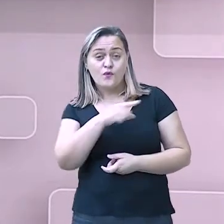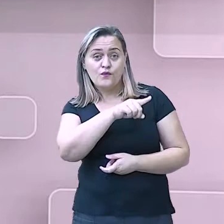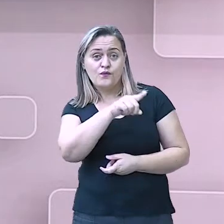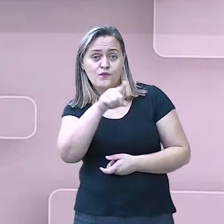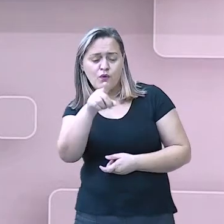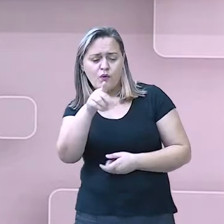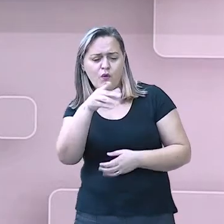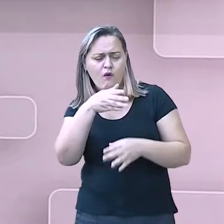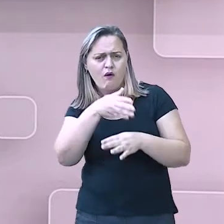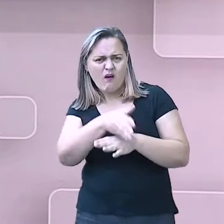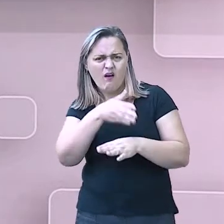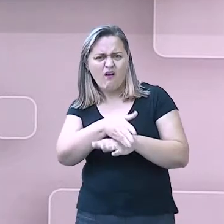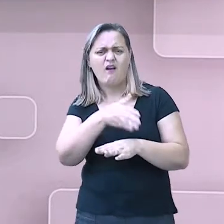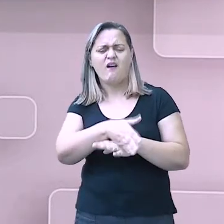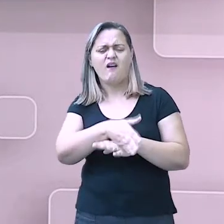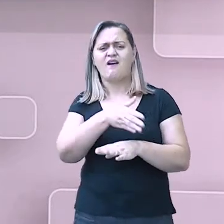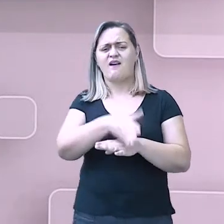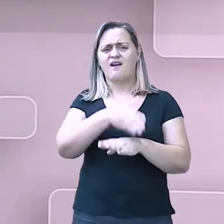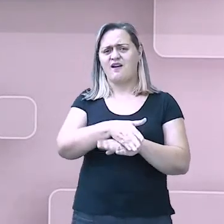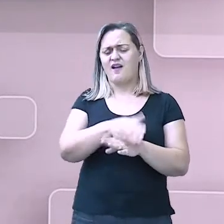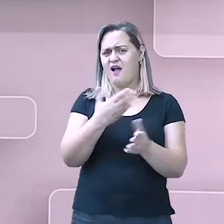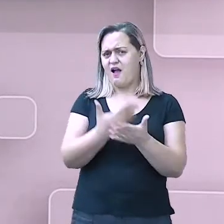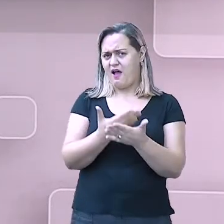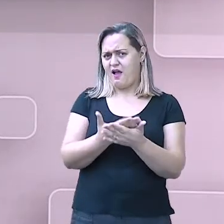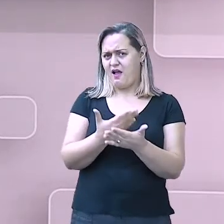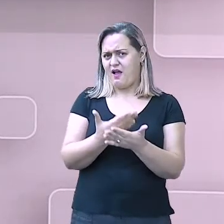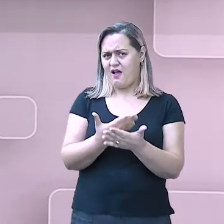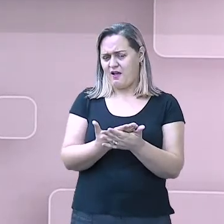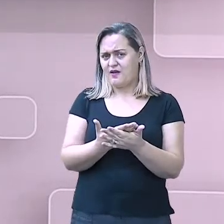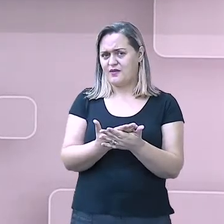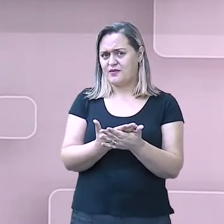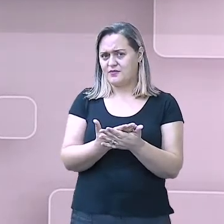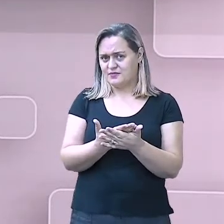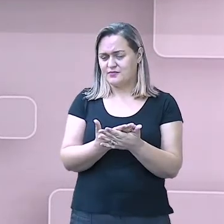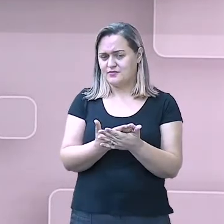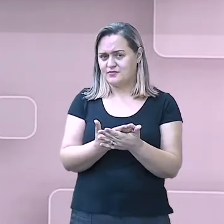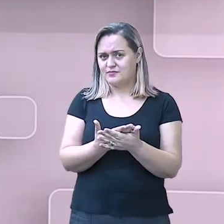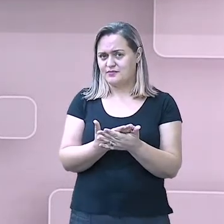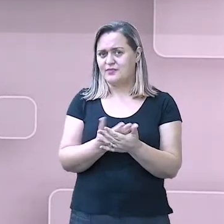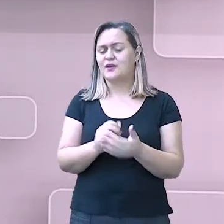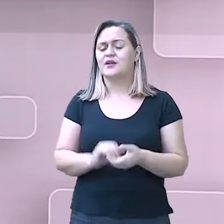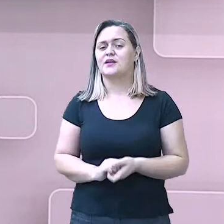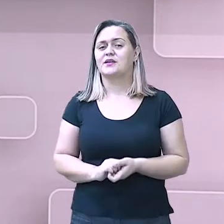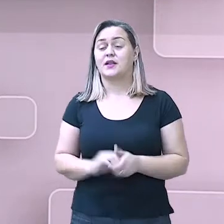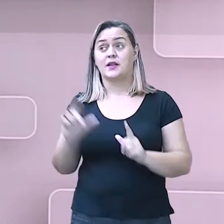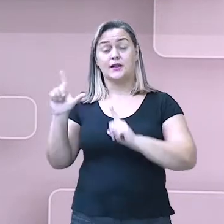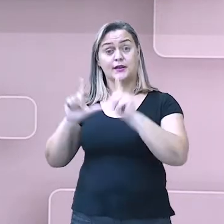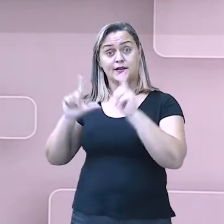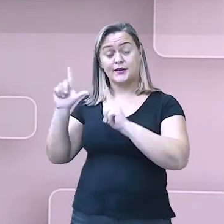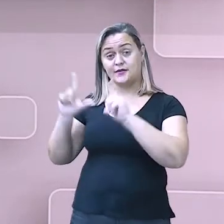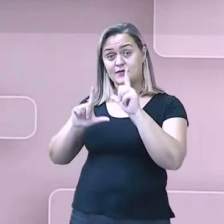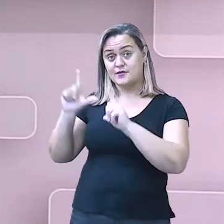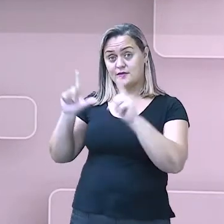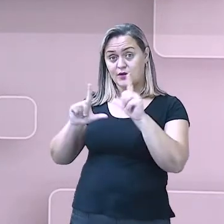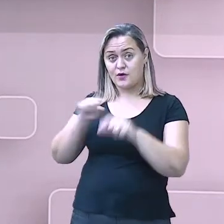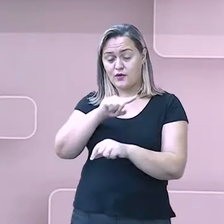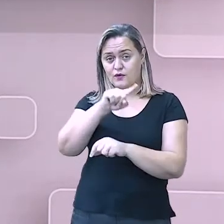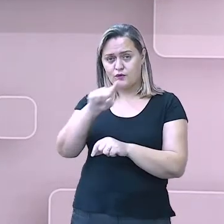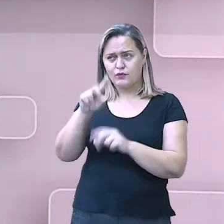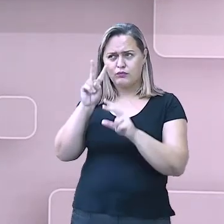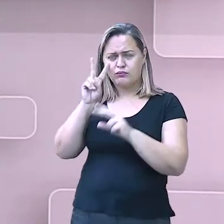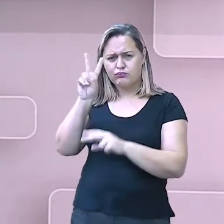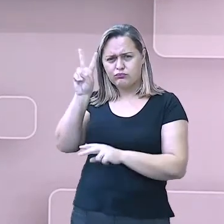portal DesmedeGV e as nossas aulas que passam na TV aberta, ok? Estejam aí junto